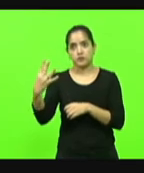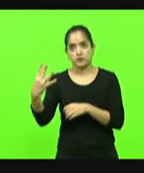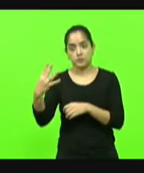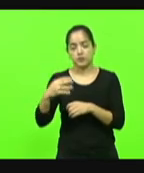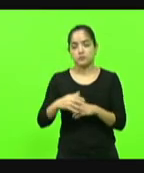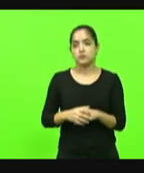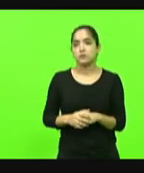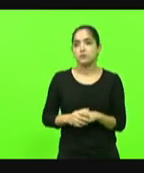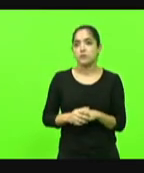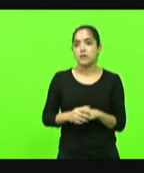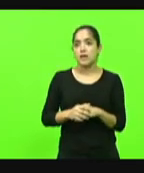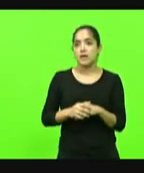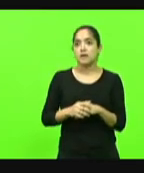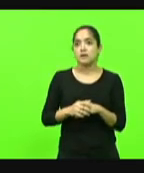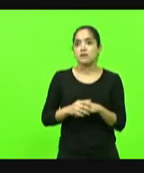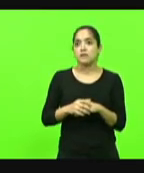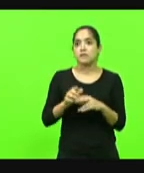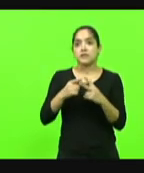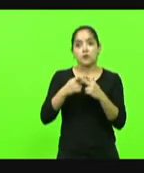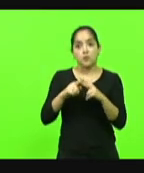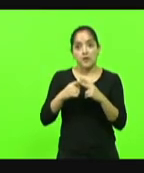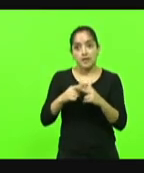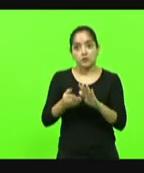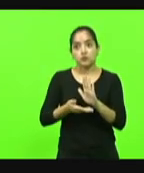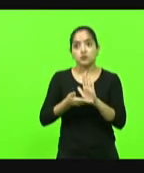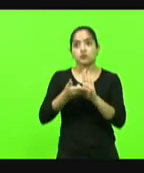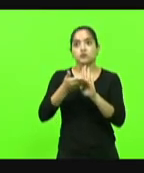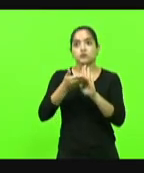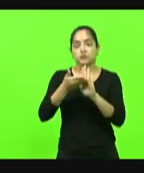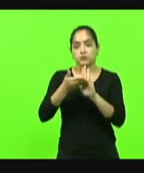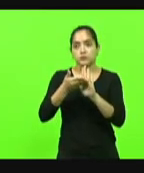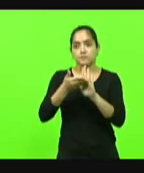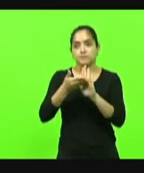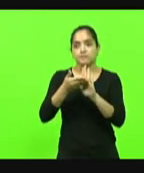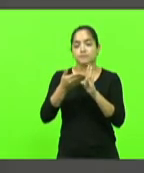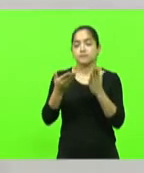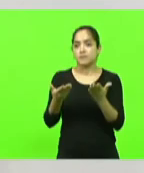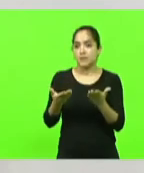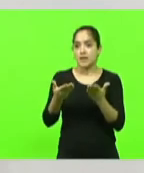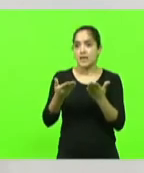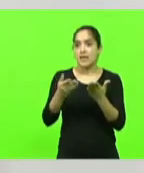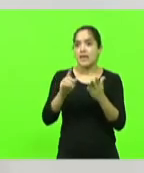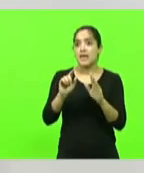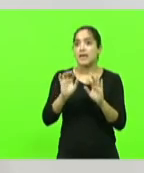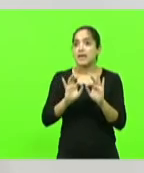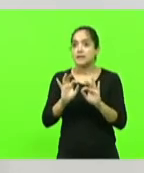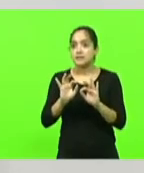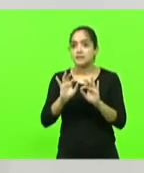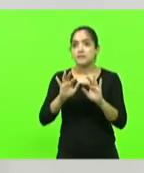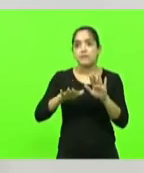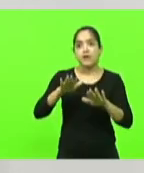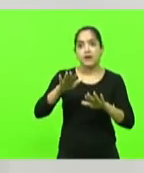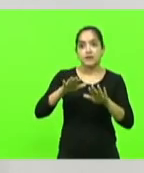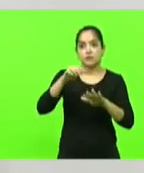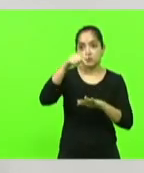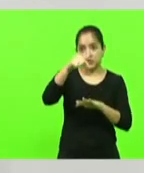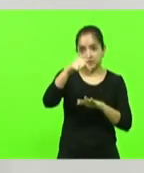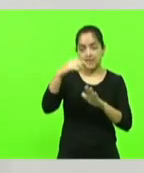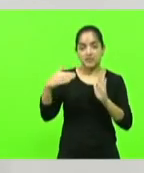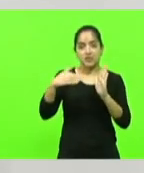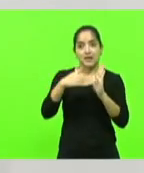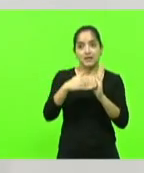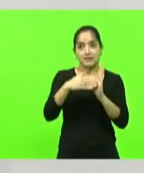haverá um reajuste da conta de energia por causa das indenizações esses reajustes variam de 7 até 11